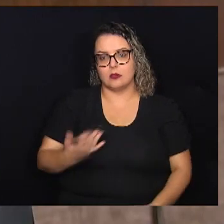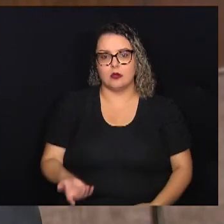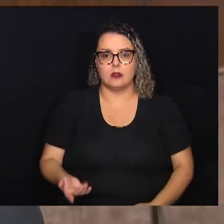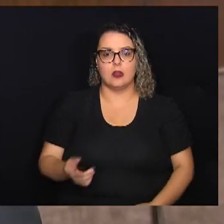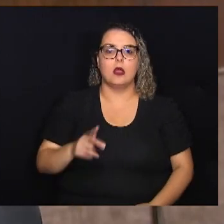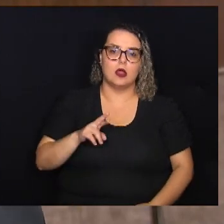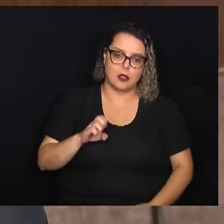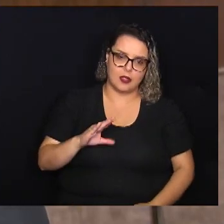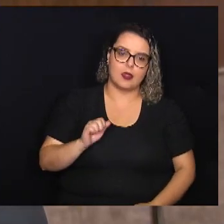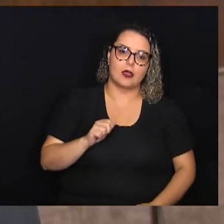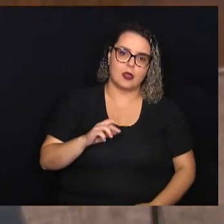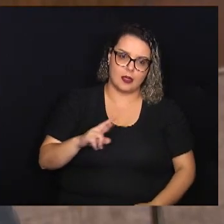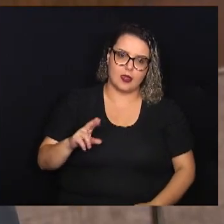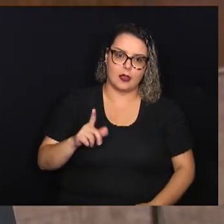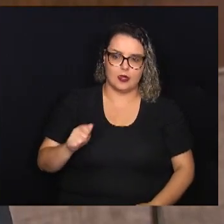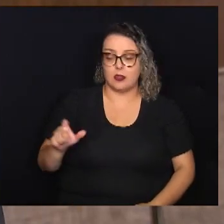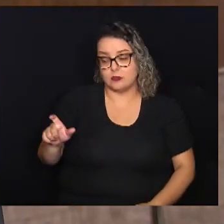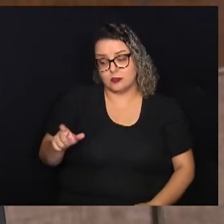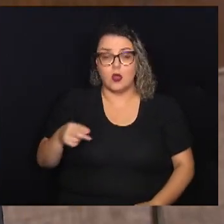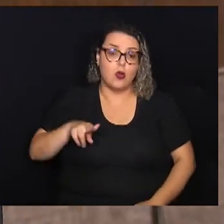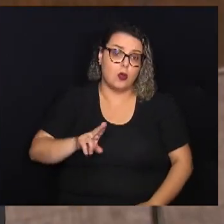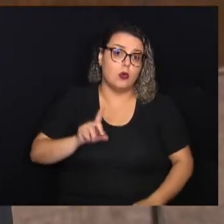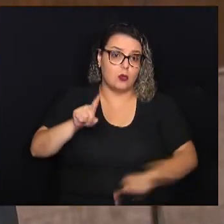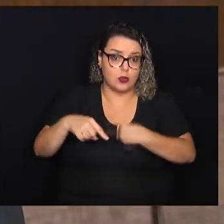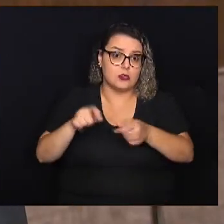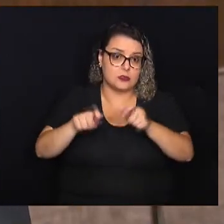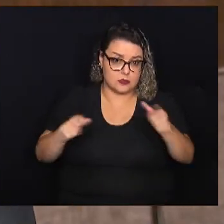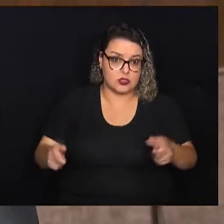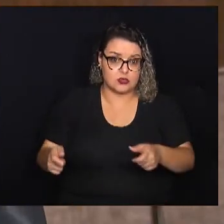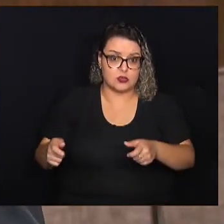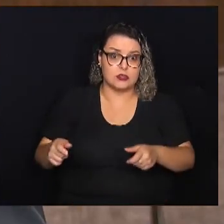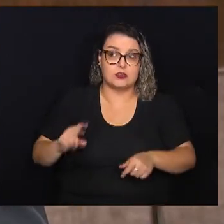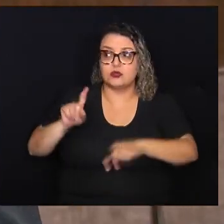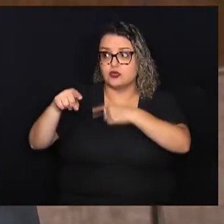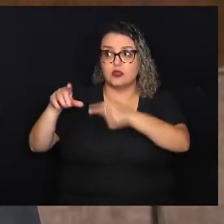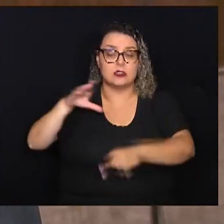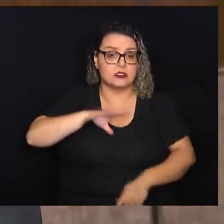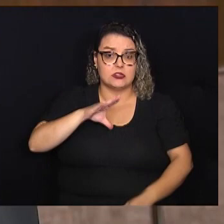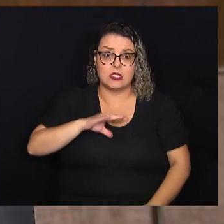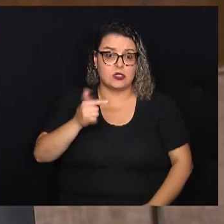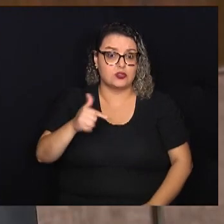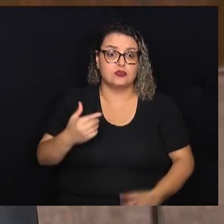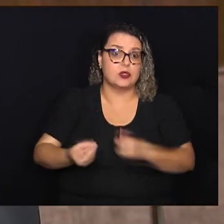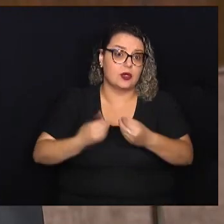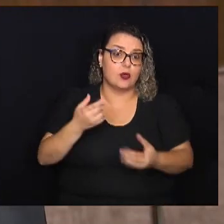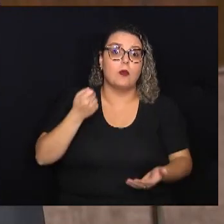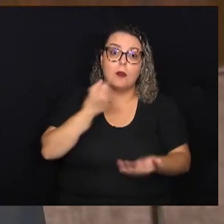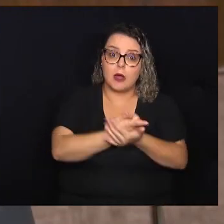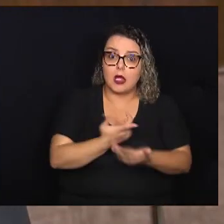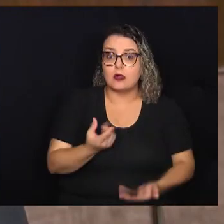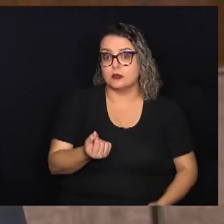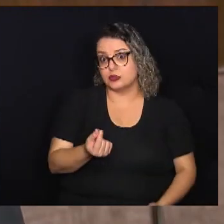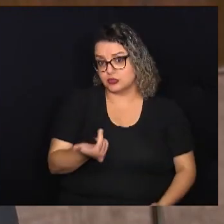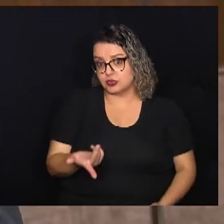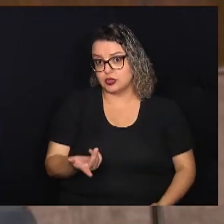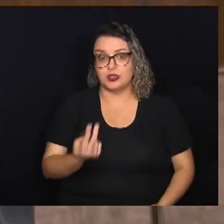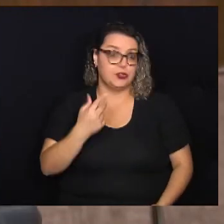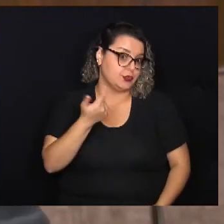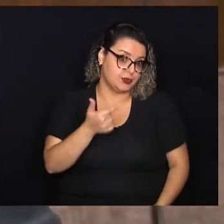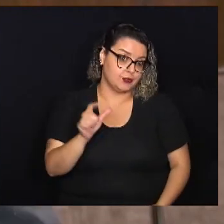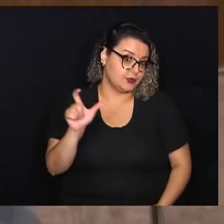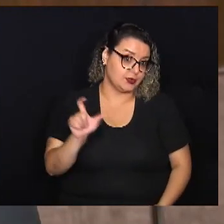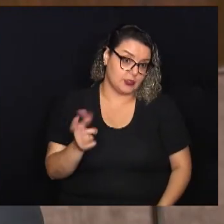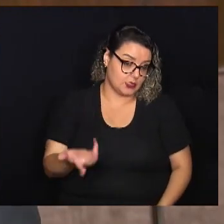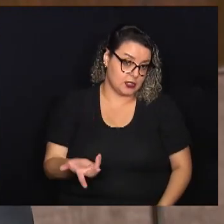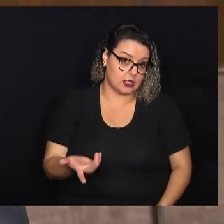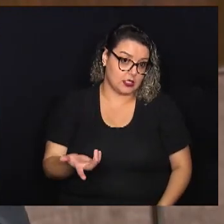o bilhete único dele, outras pessoas que vêm de outra cidade, não tem o bilhete único, não tem a possibilidade de pagamento em dinheiro. E ele também não tem um cartão, hoje